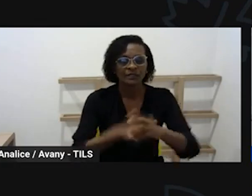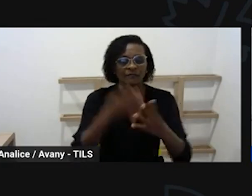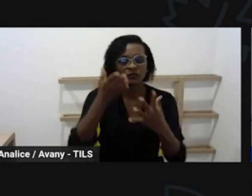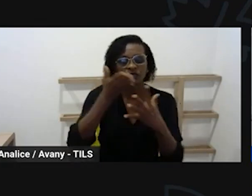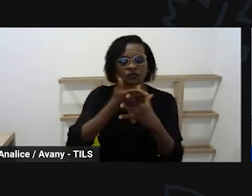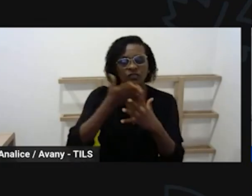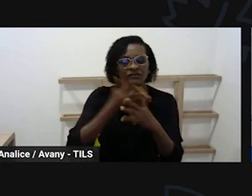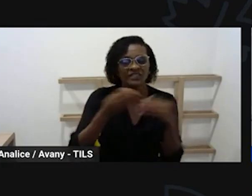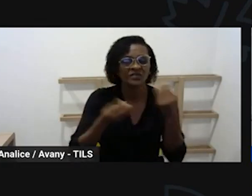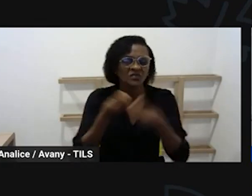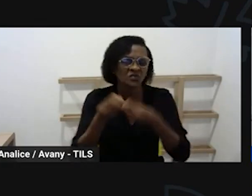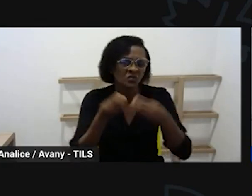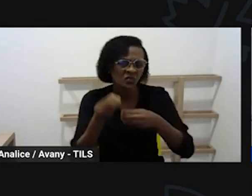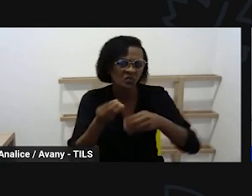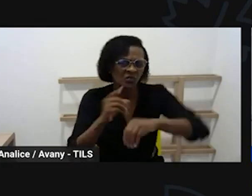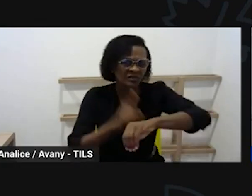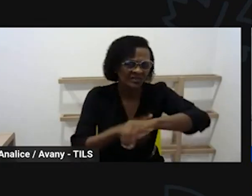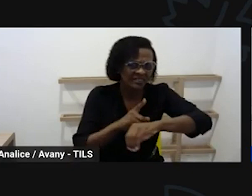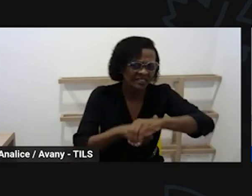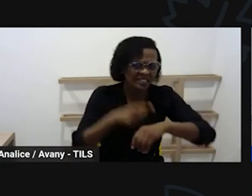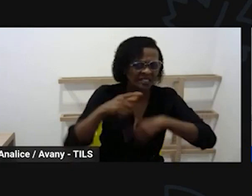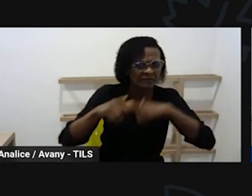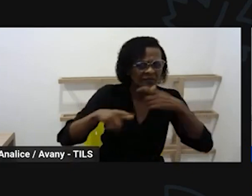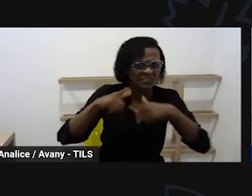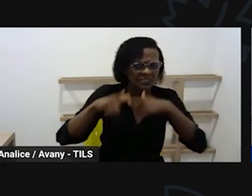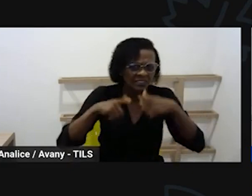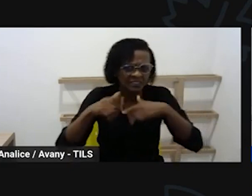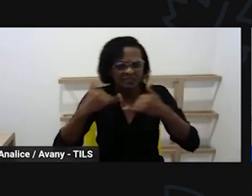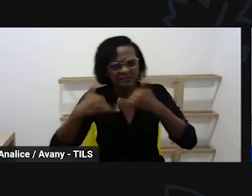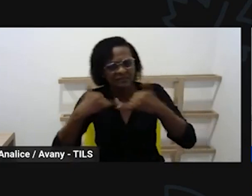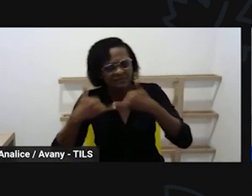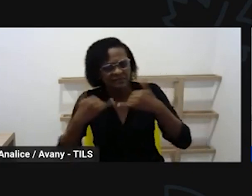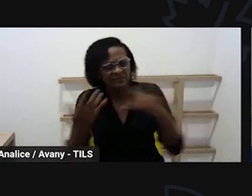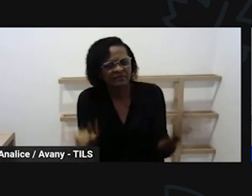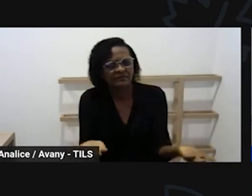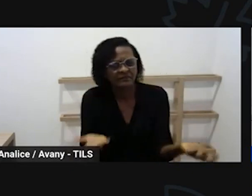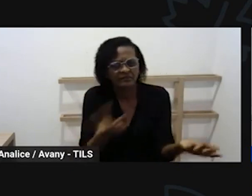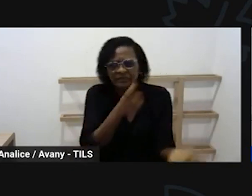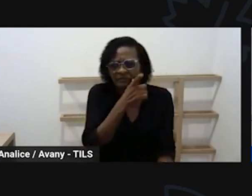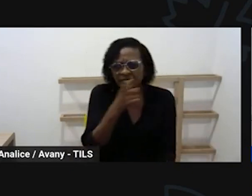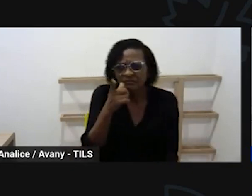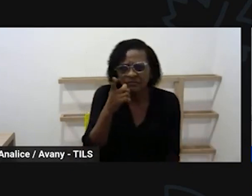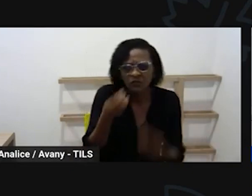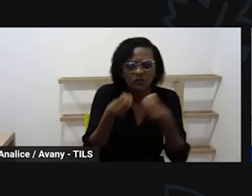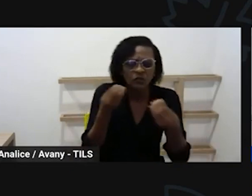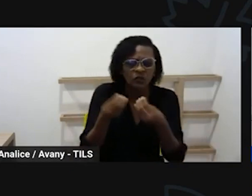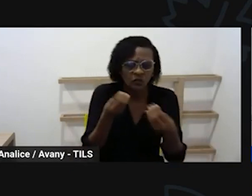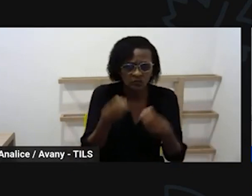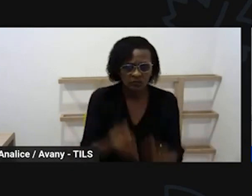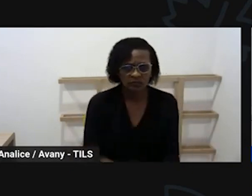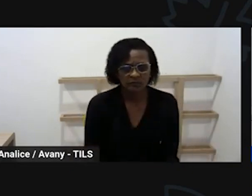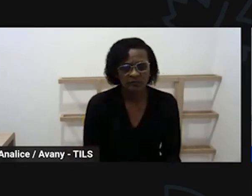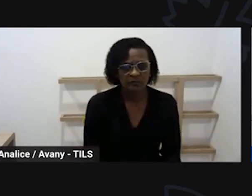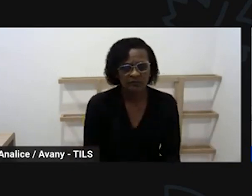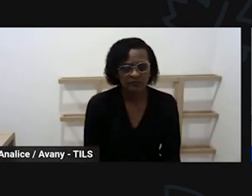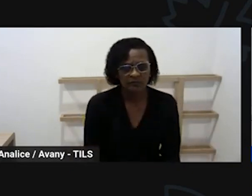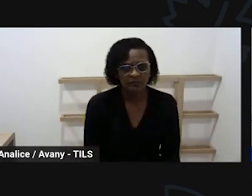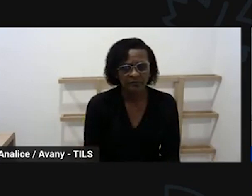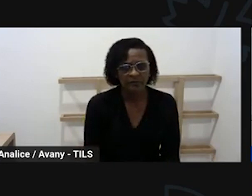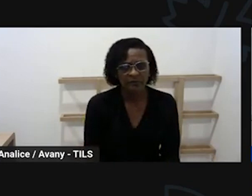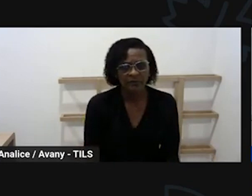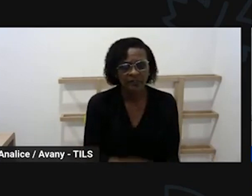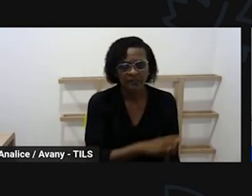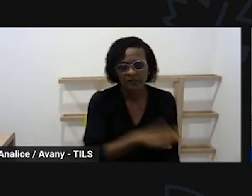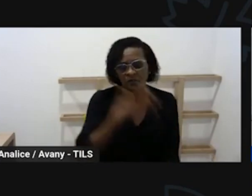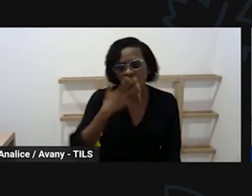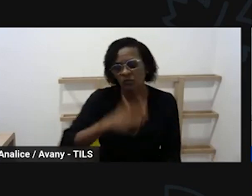sim Iva na educação infantil a configuração do intervalo é com a mediação com as crianças sim então as crianças elas